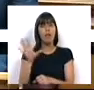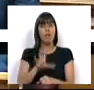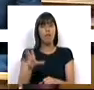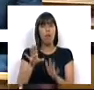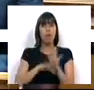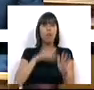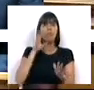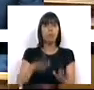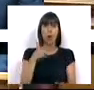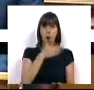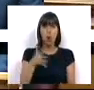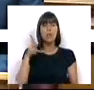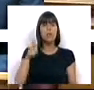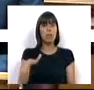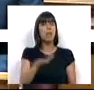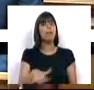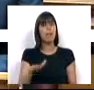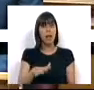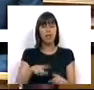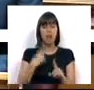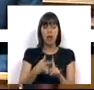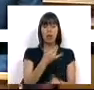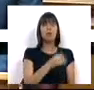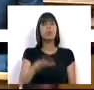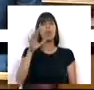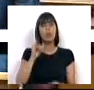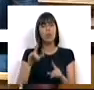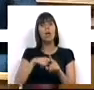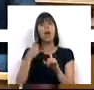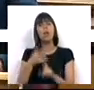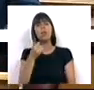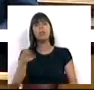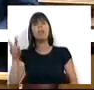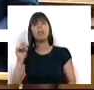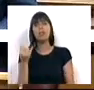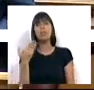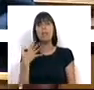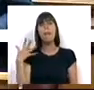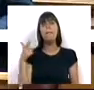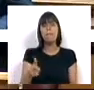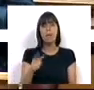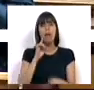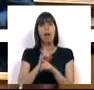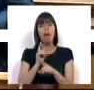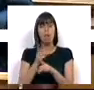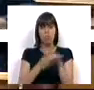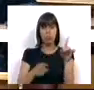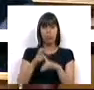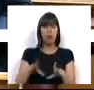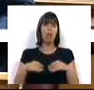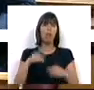precária. Dos 11 mil casos em 2012, passamos em 2013 para 27 mil, um aumento absolutamente